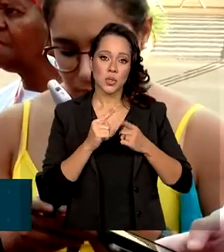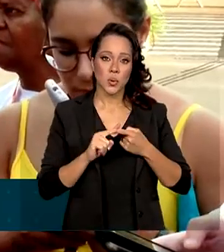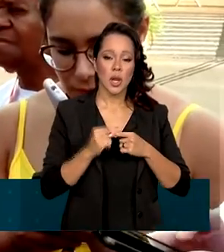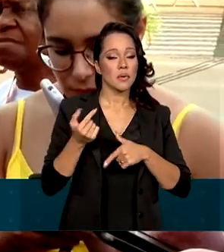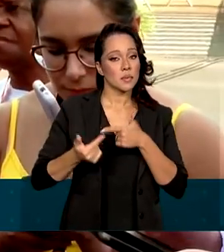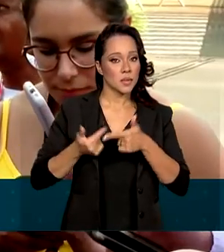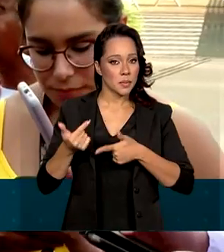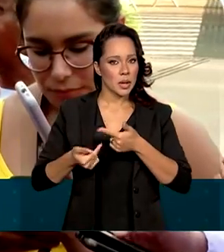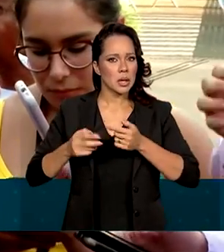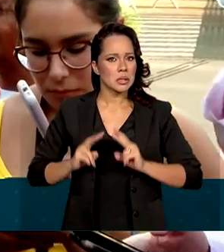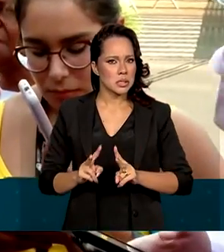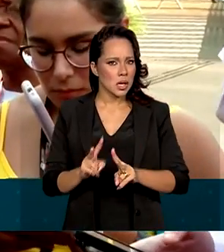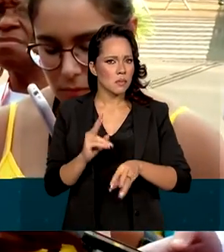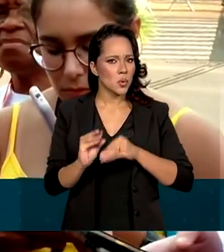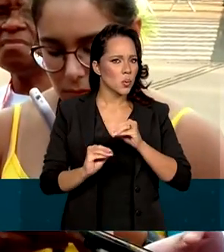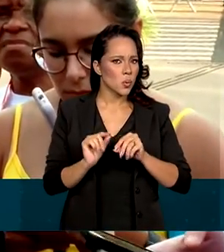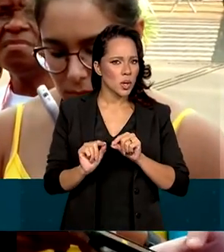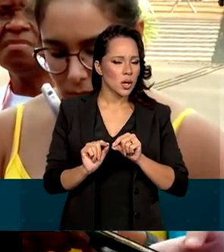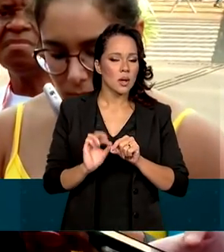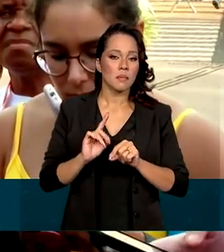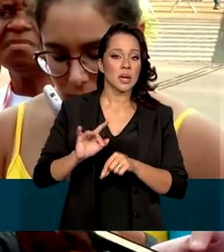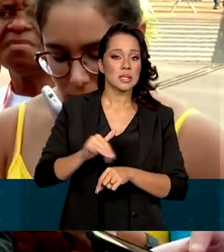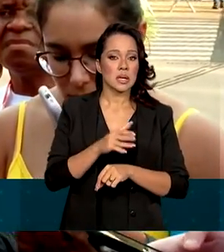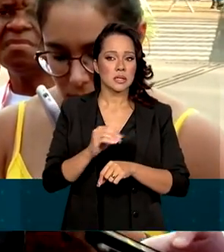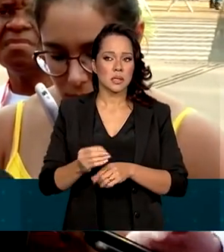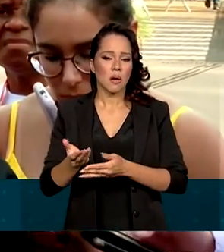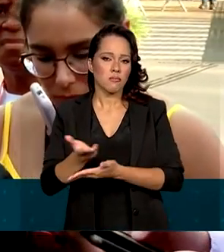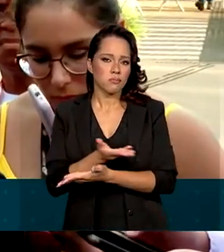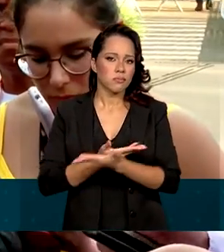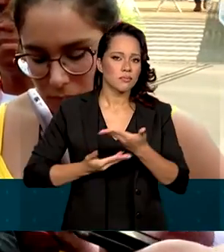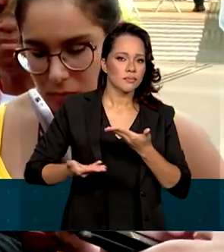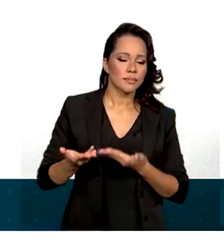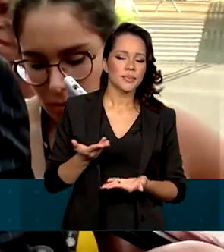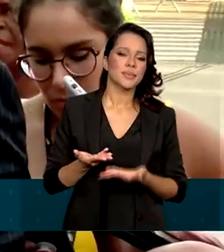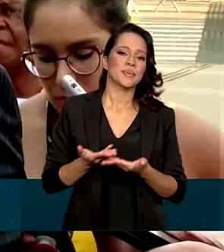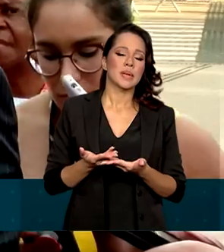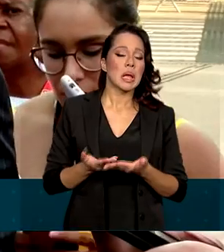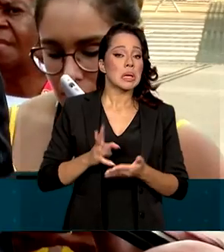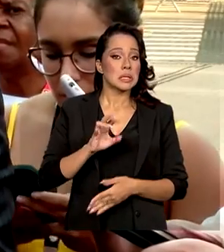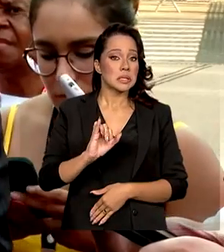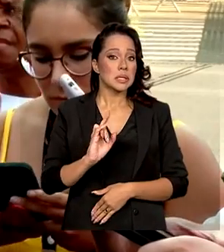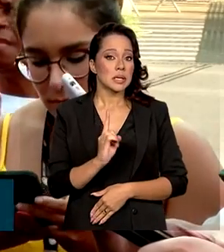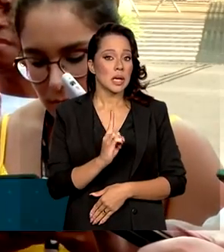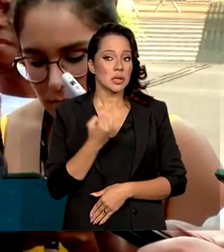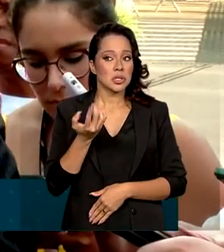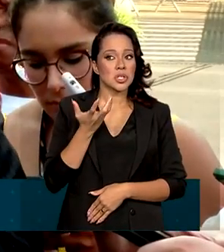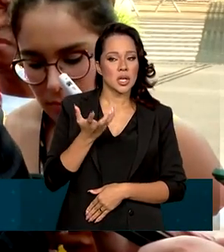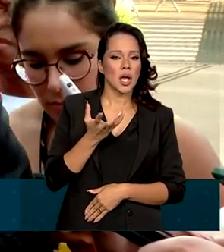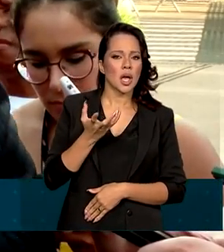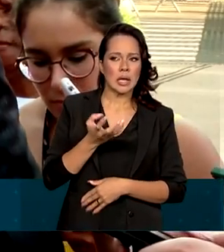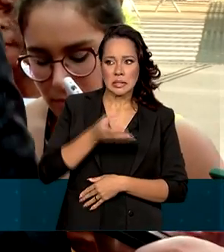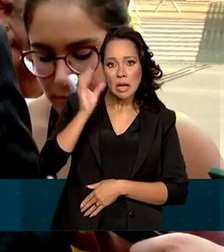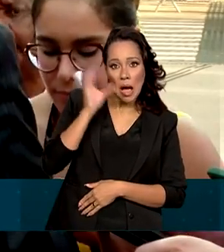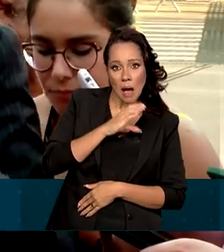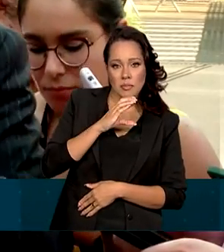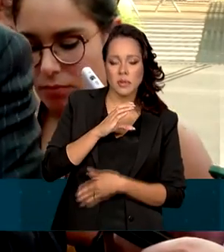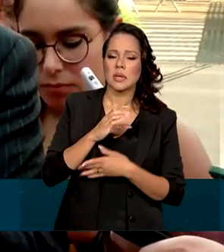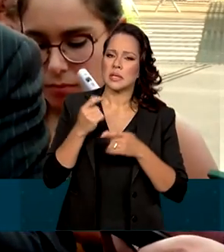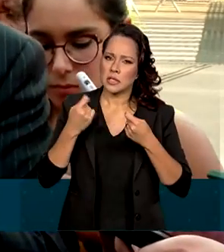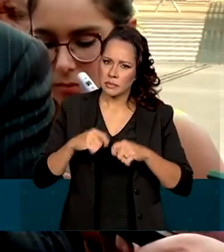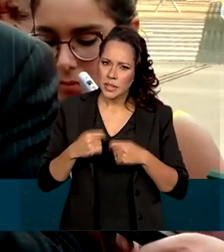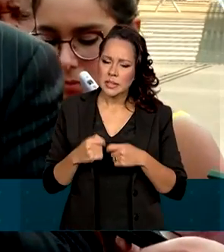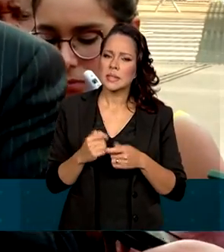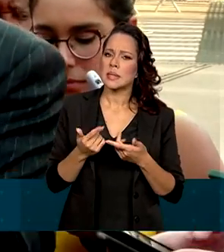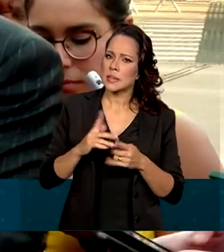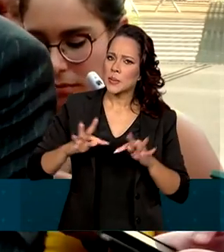trabalharemos sempre para as ações transversais, articuladas. Se a gente quer uma execução rápida, nós temos que